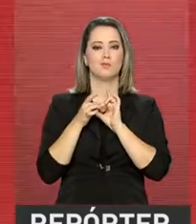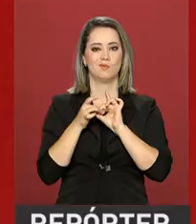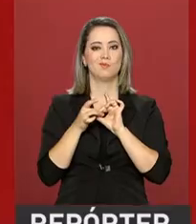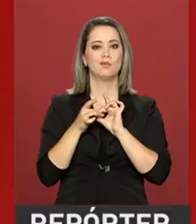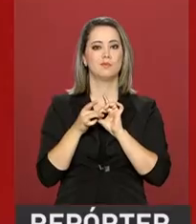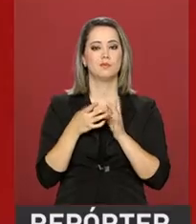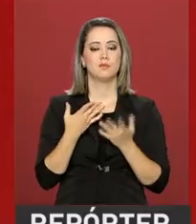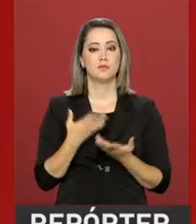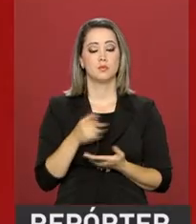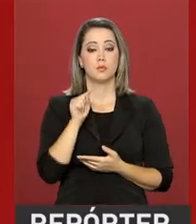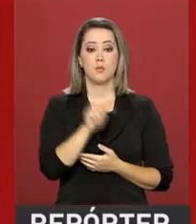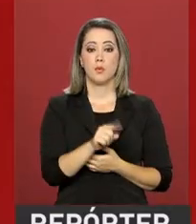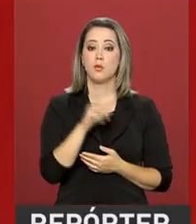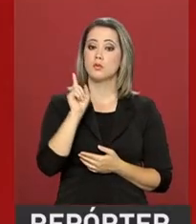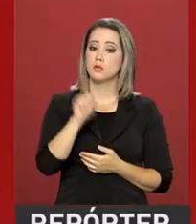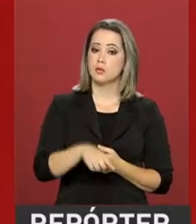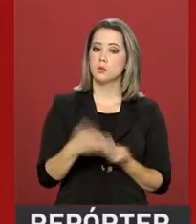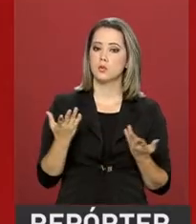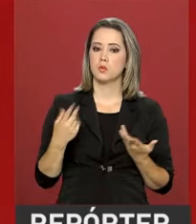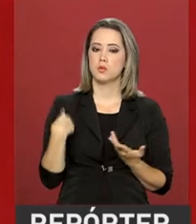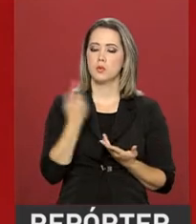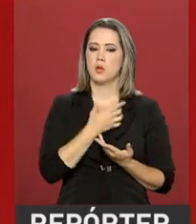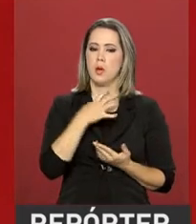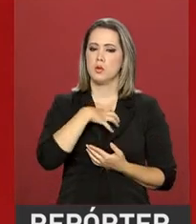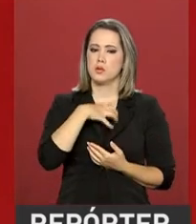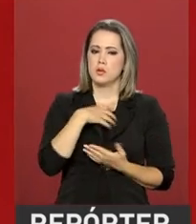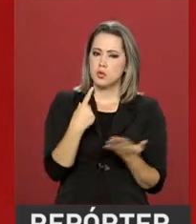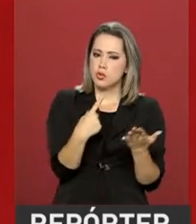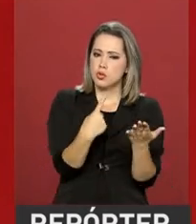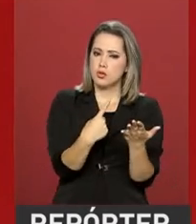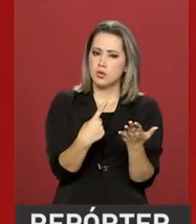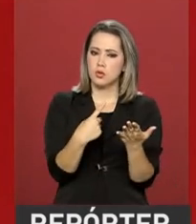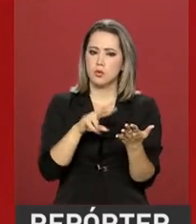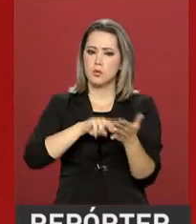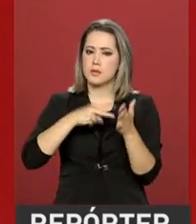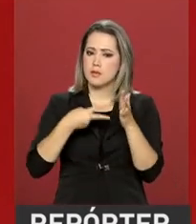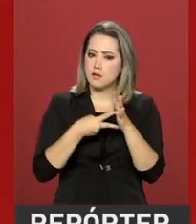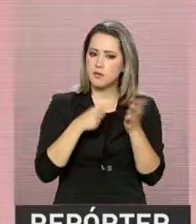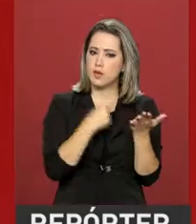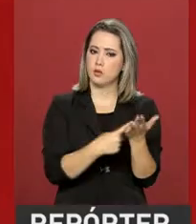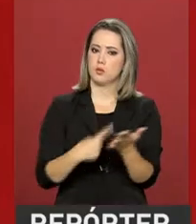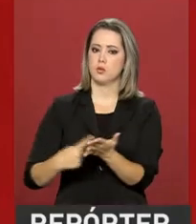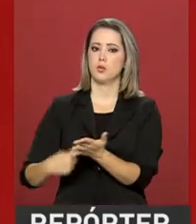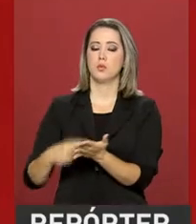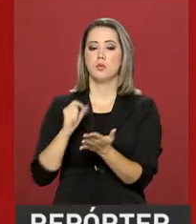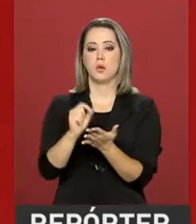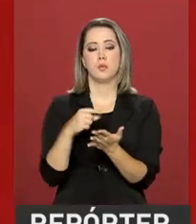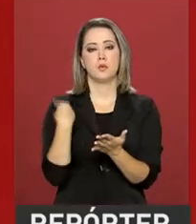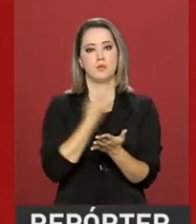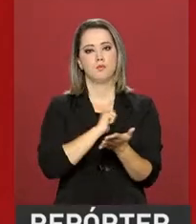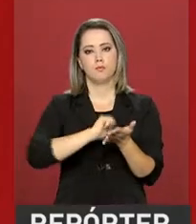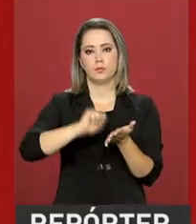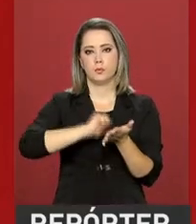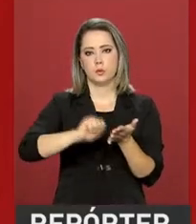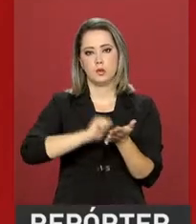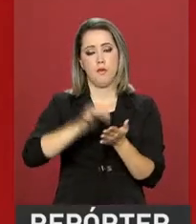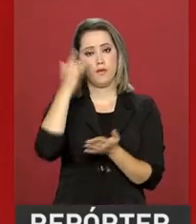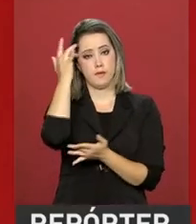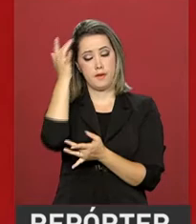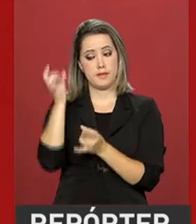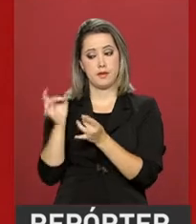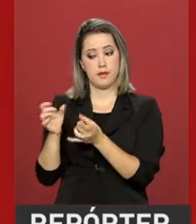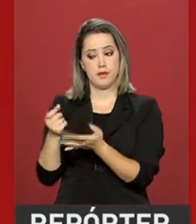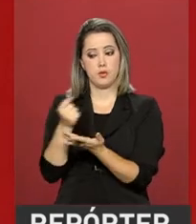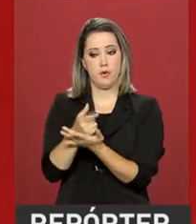mais. Esse, aliás, é o sentido dos acordos hoje assinados. Acordos de facilitação de comércio,